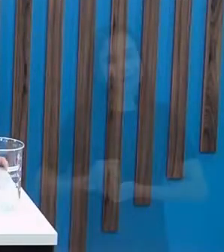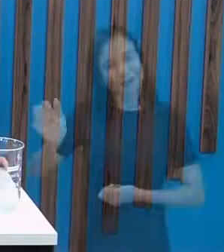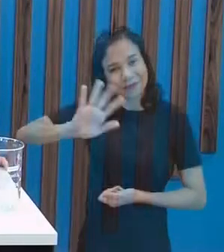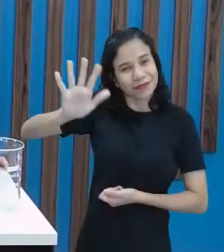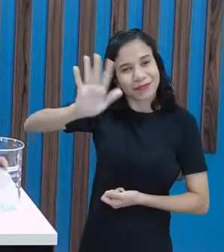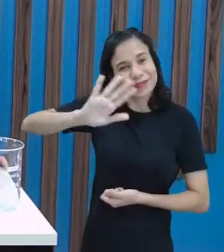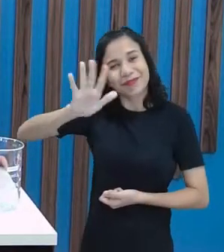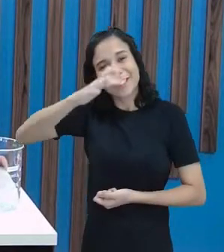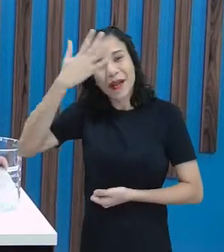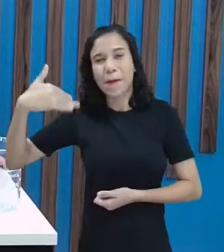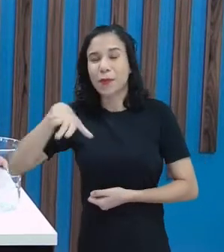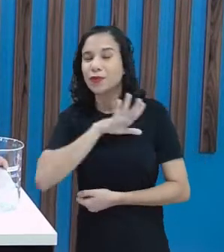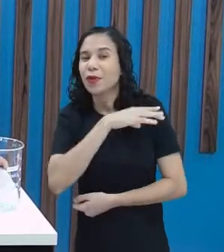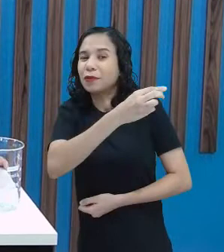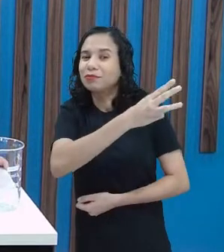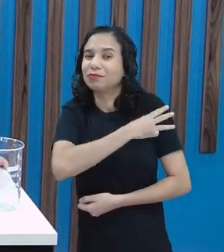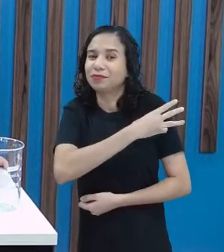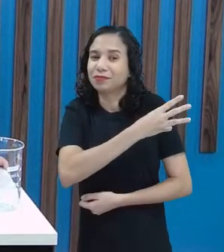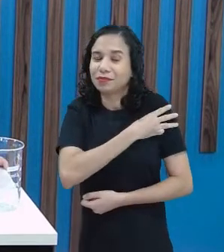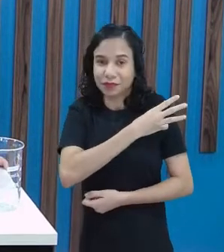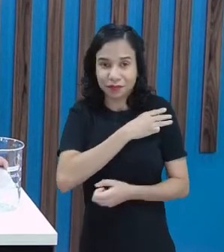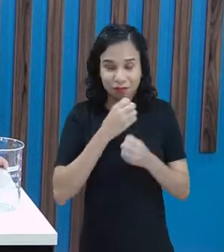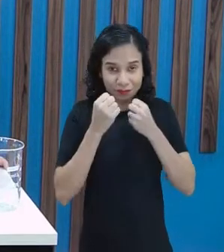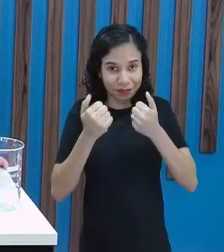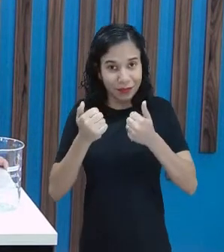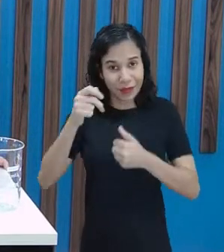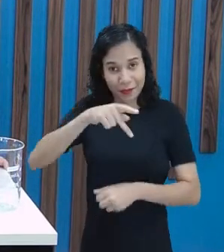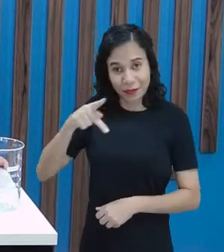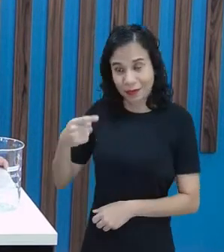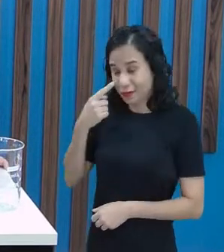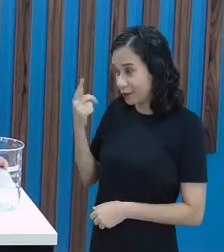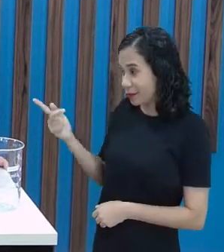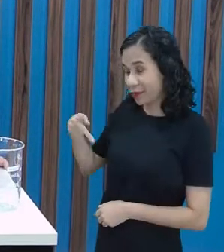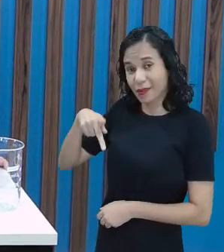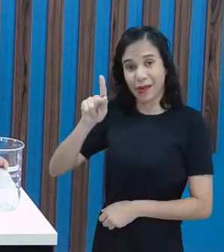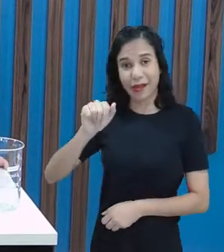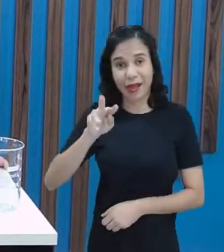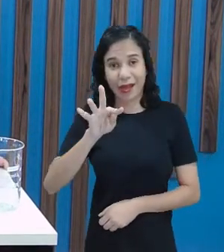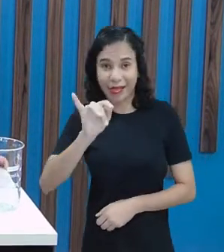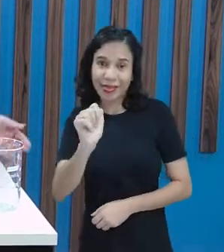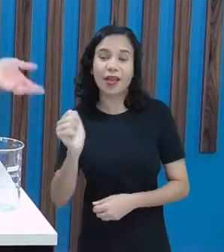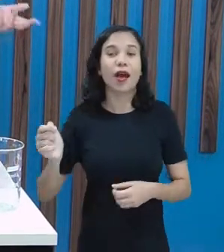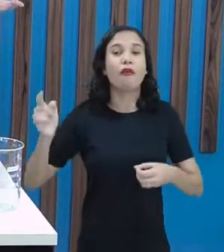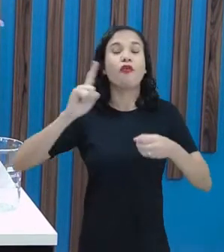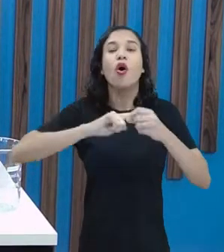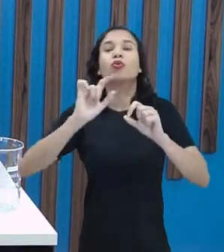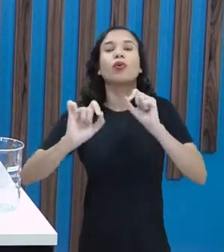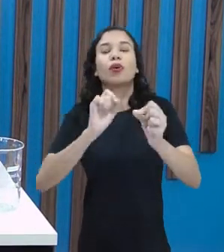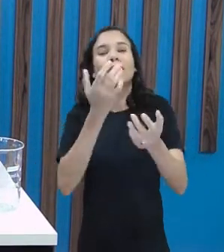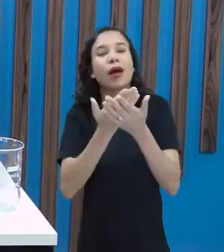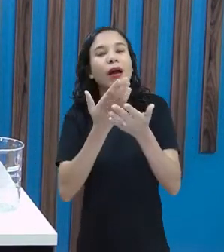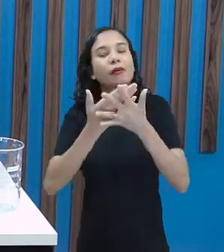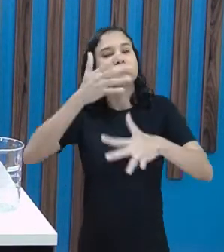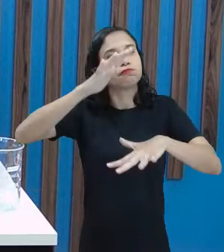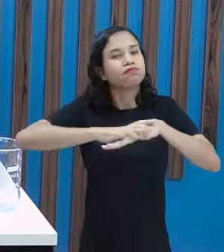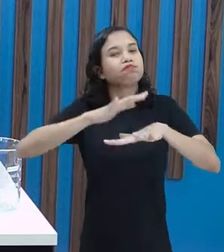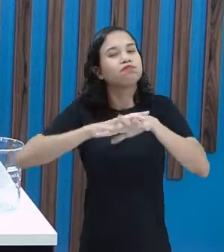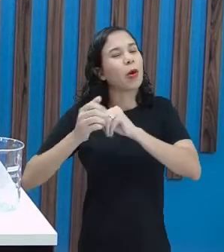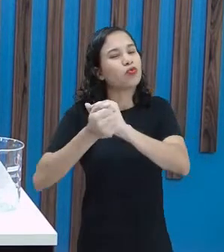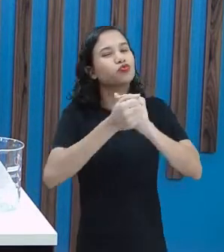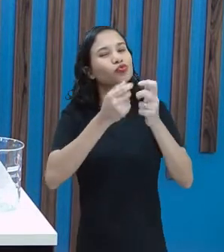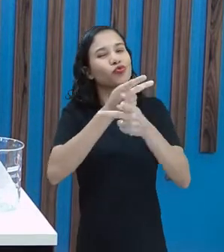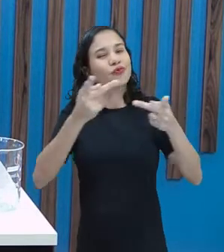Olá, turminha do terceiro ano! Professora Cátia Xavier de volta para mais uma aula de matemática.